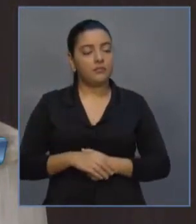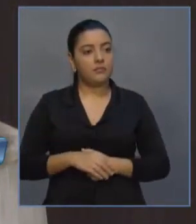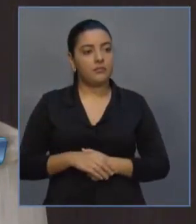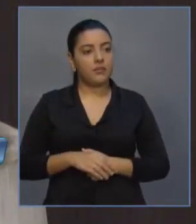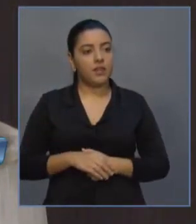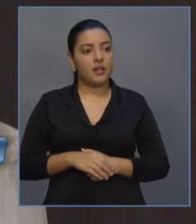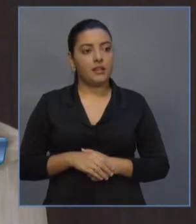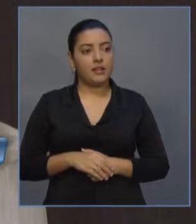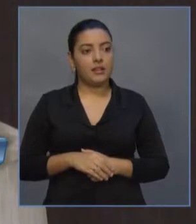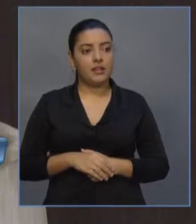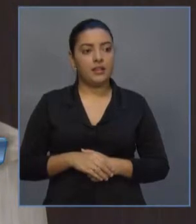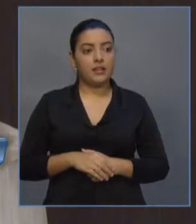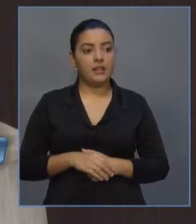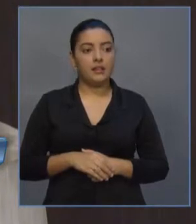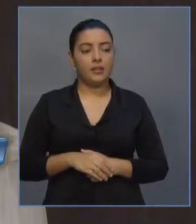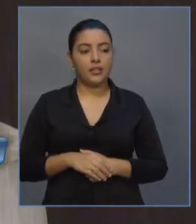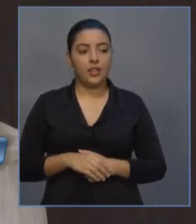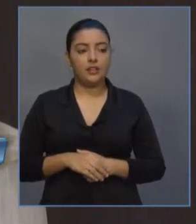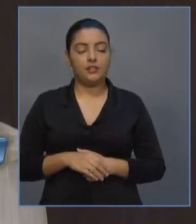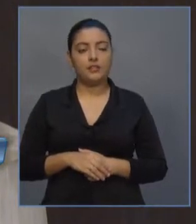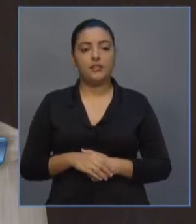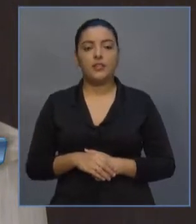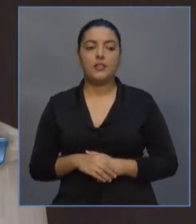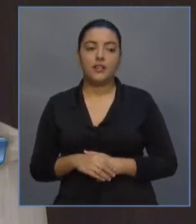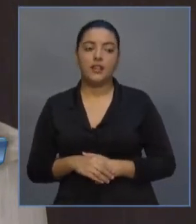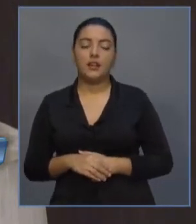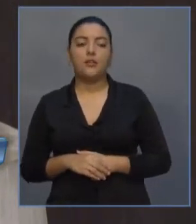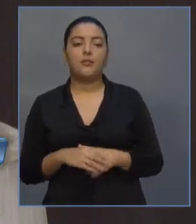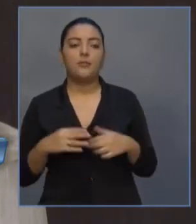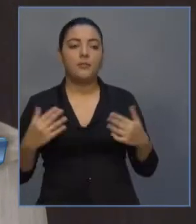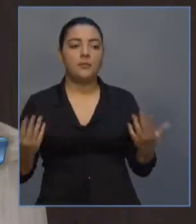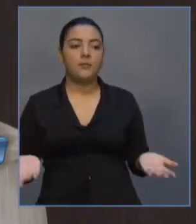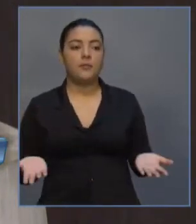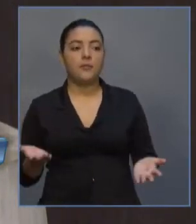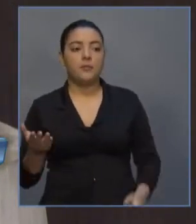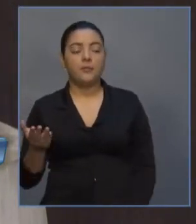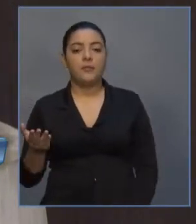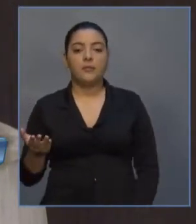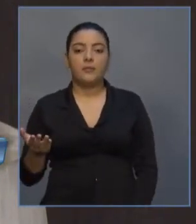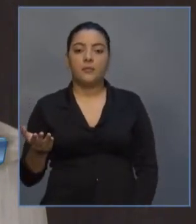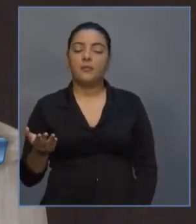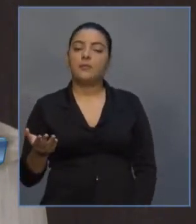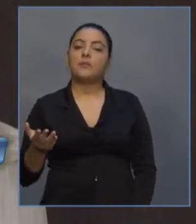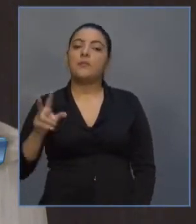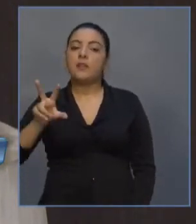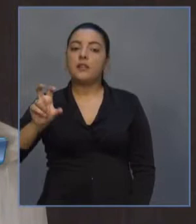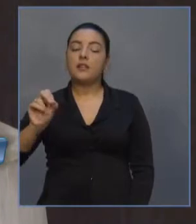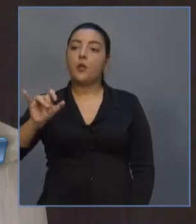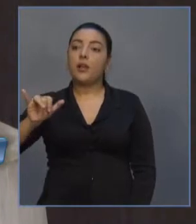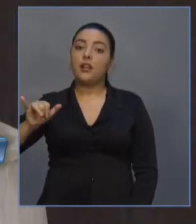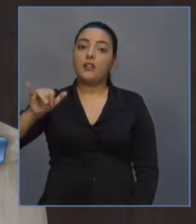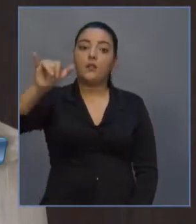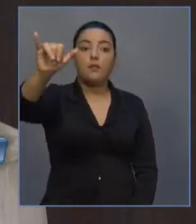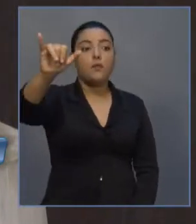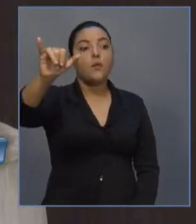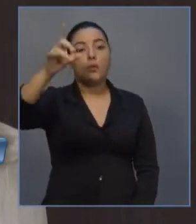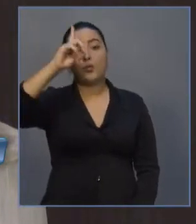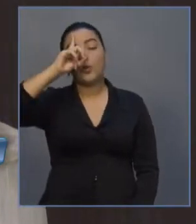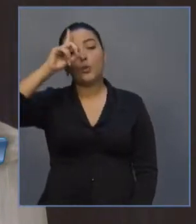seja, que as operações internacionais implantadas sejam vinculadas ao hub com pelo menos 50 voos diários com